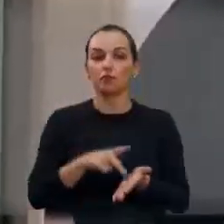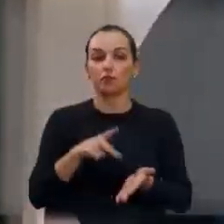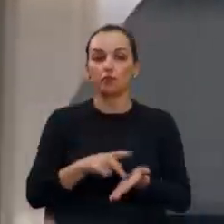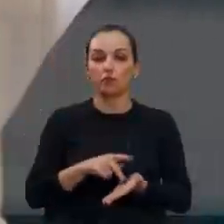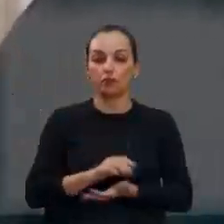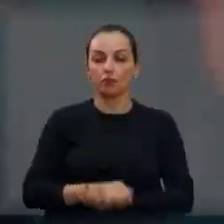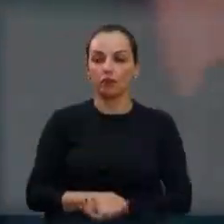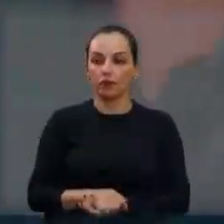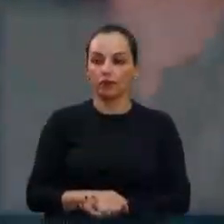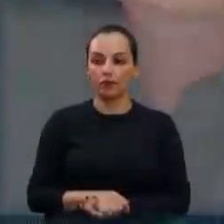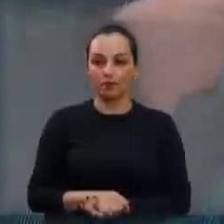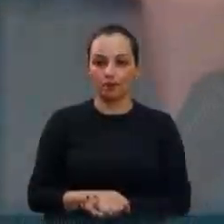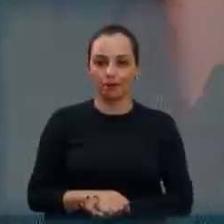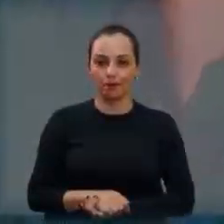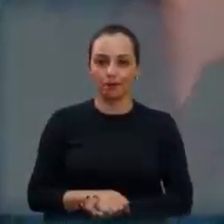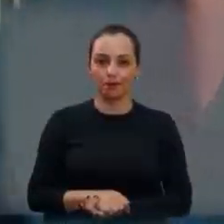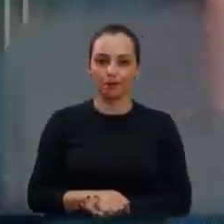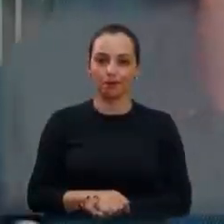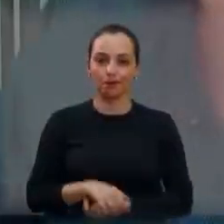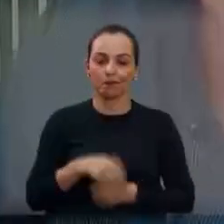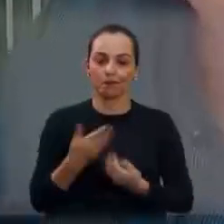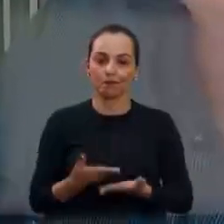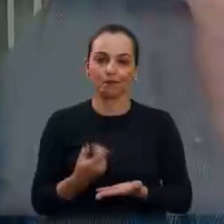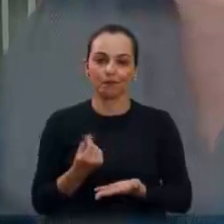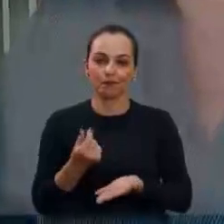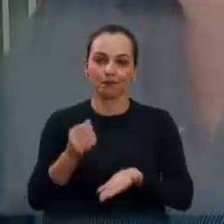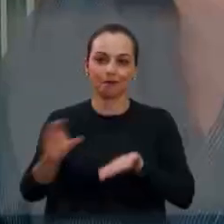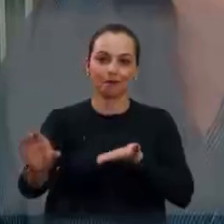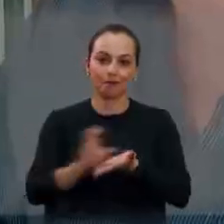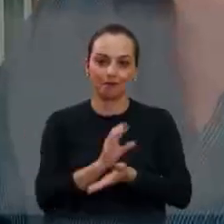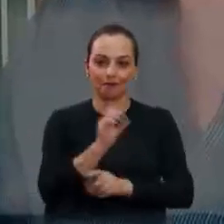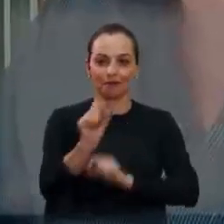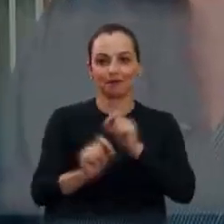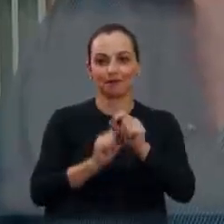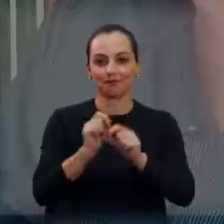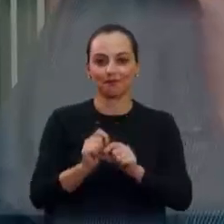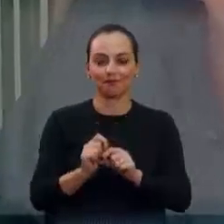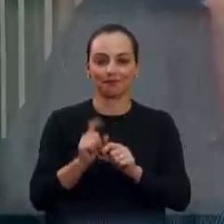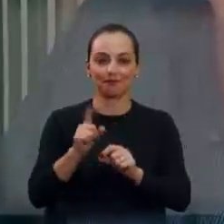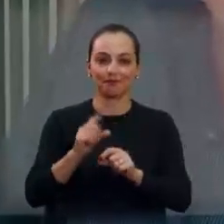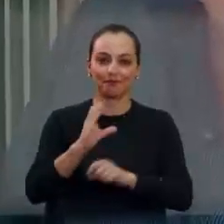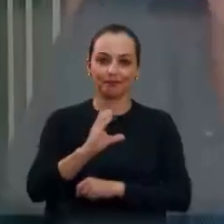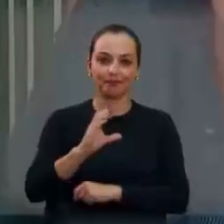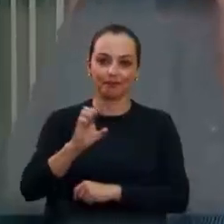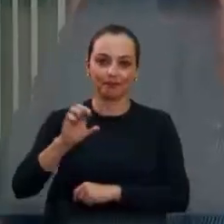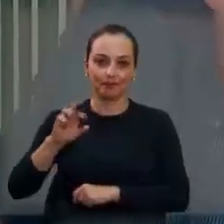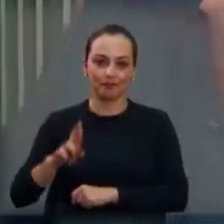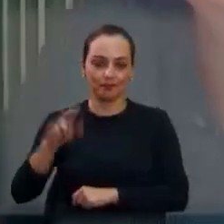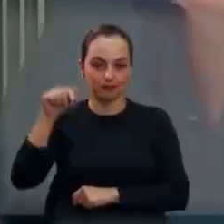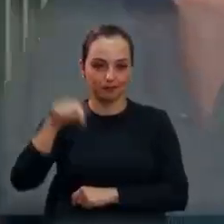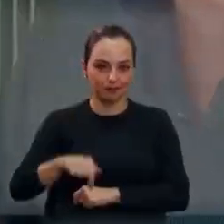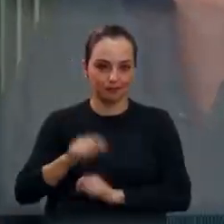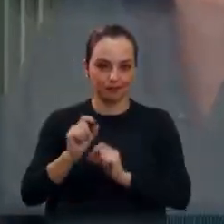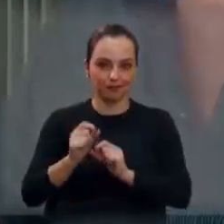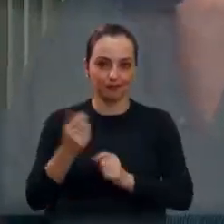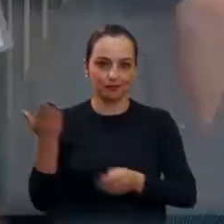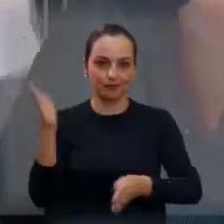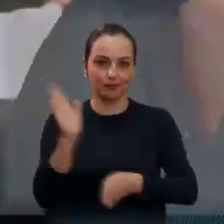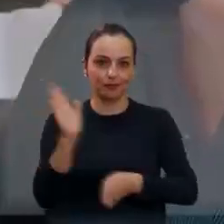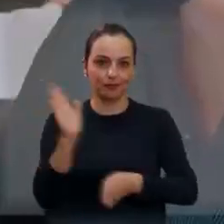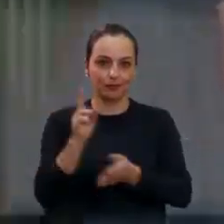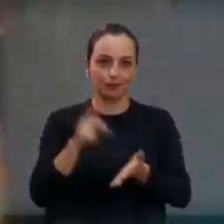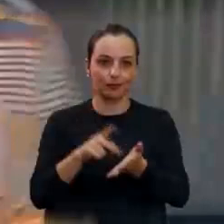Não, não mesmo. Vanessa, com essa emenda vindo para o CR do Benscruz, vai ajudar muito